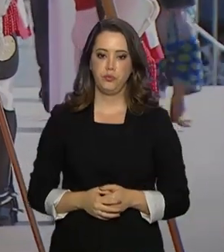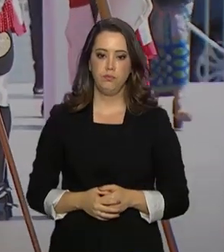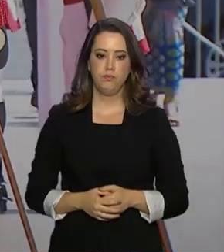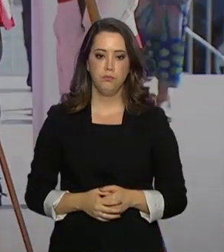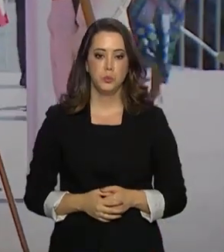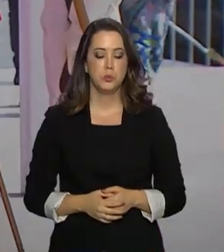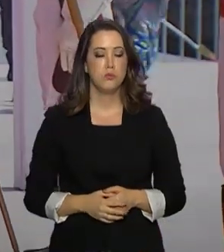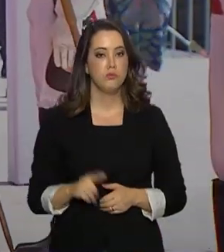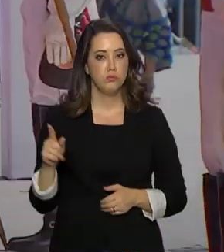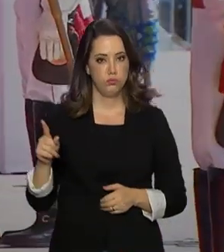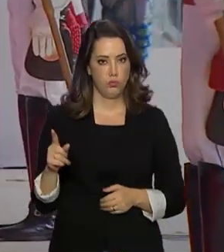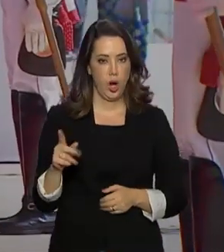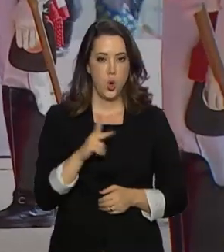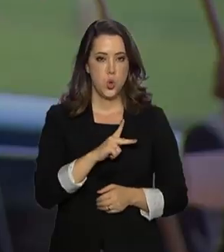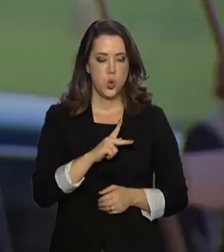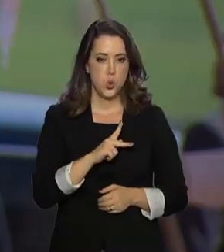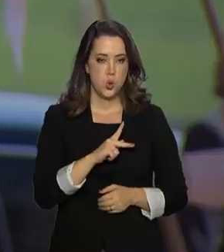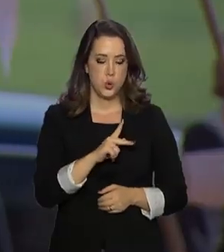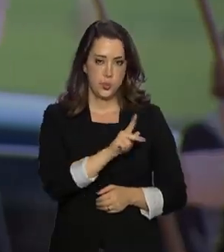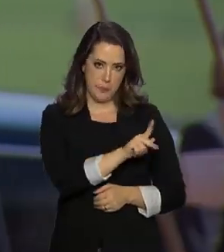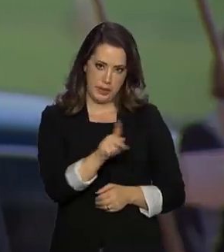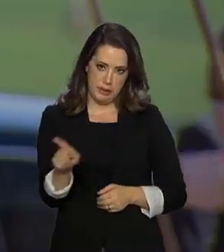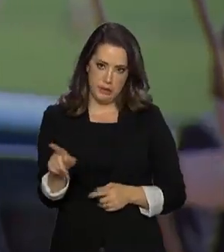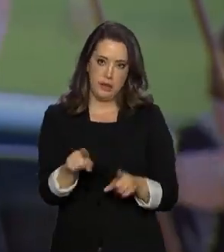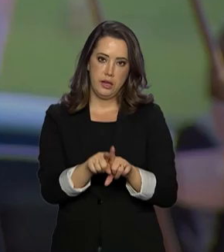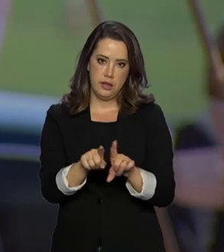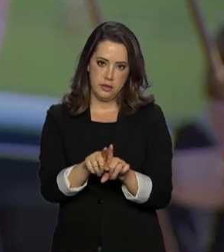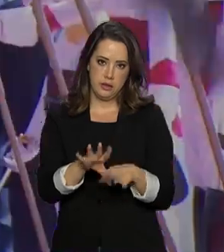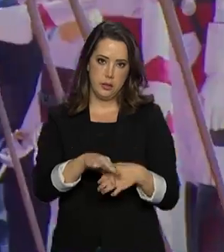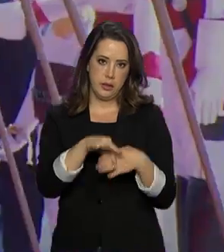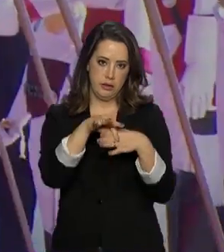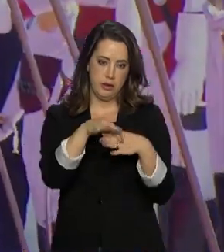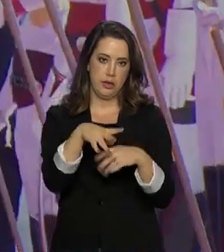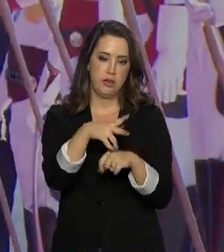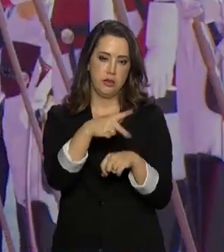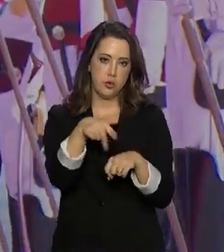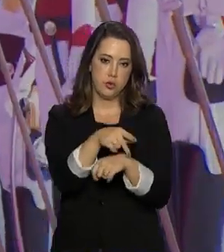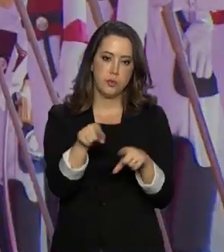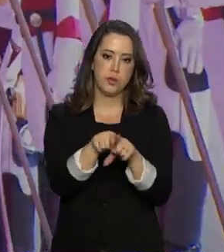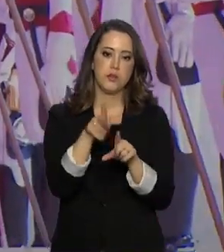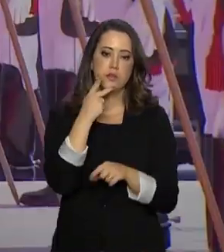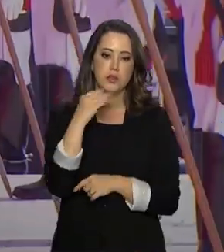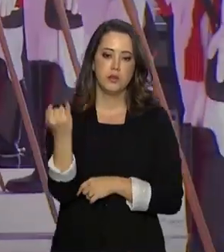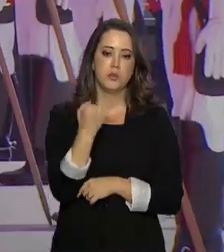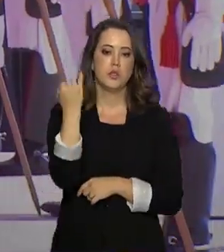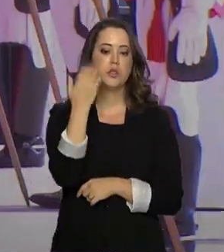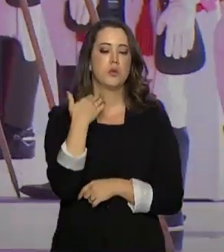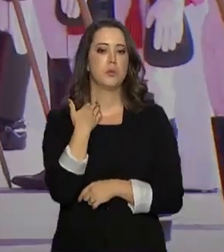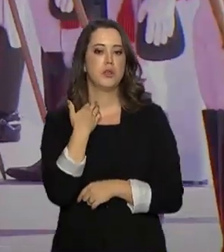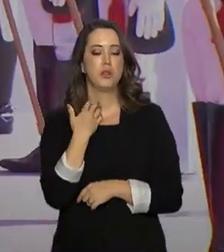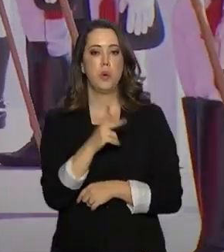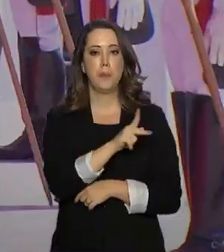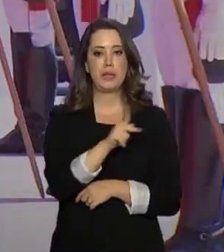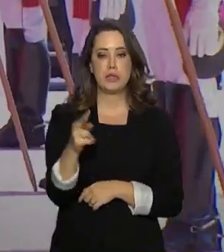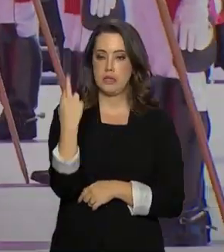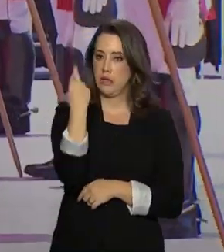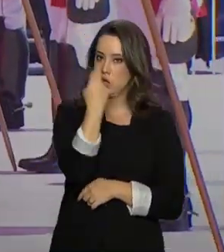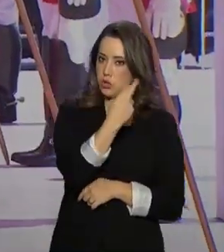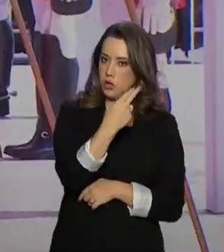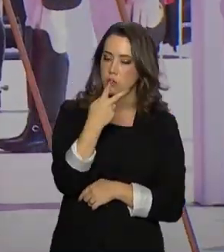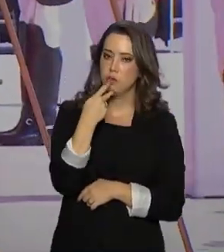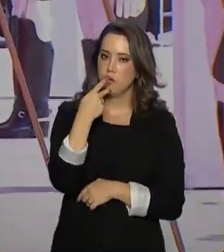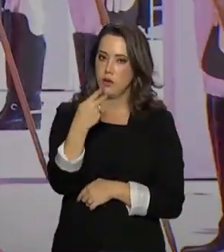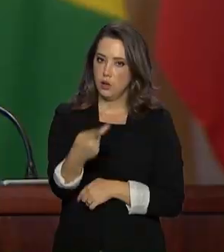Os chefes de Estado e de governo também reconheceram a importância do Banco de Desenvolvimento do BRICS. O presidente da Rússia, Vladimir